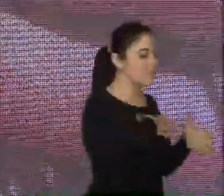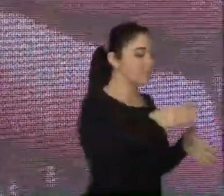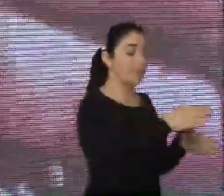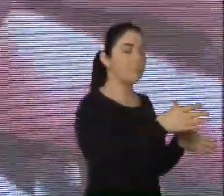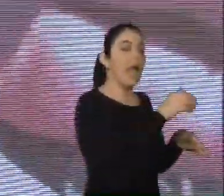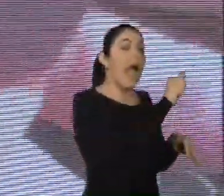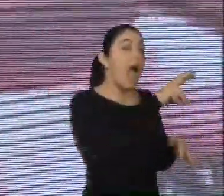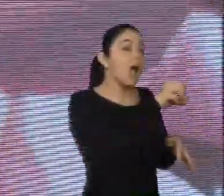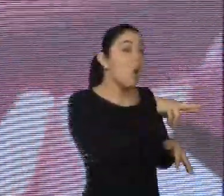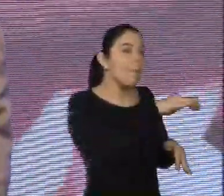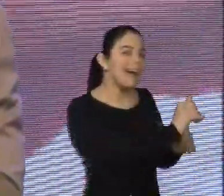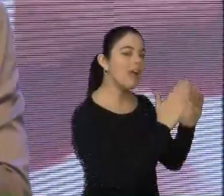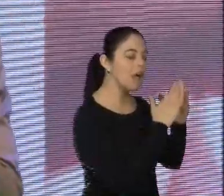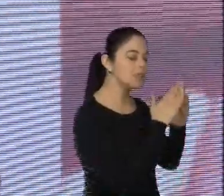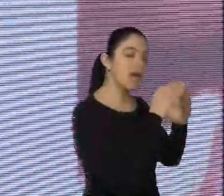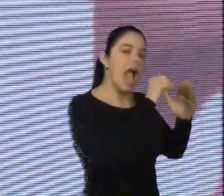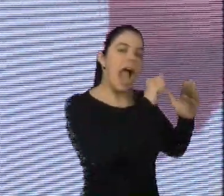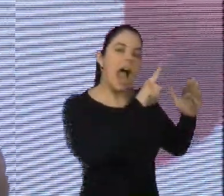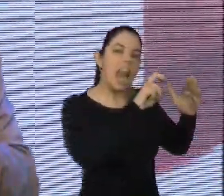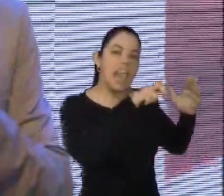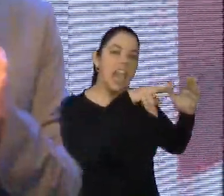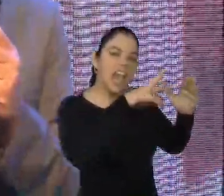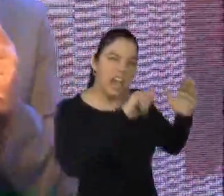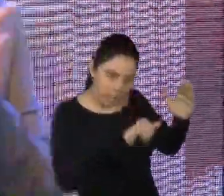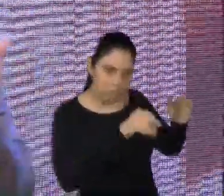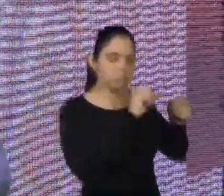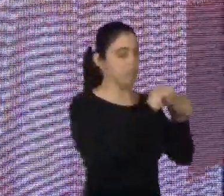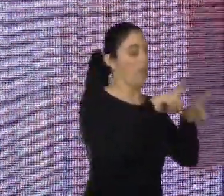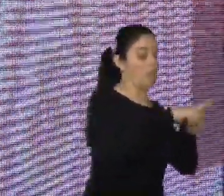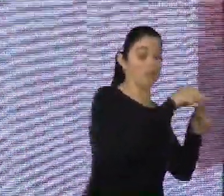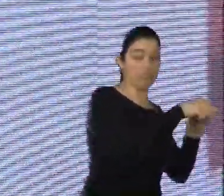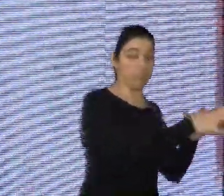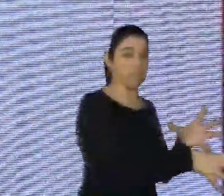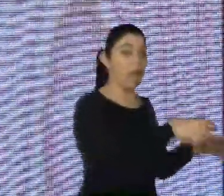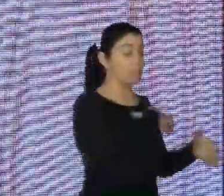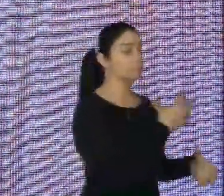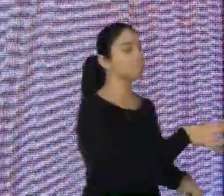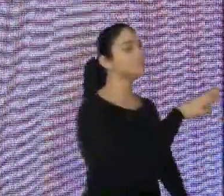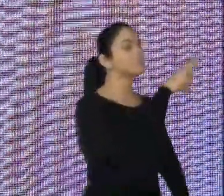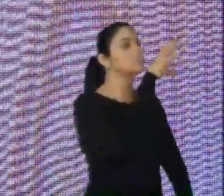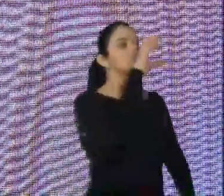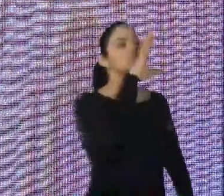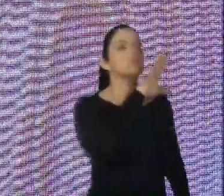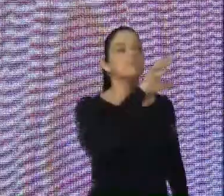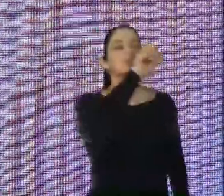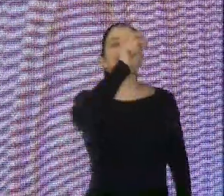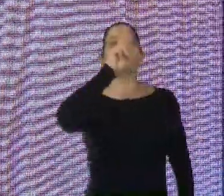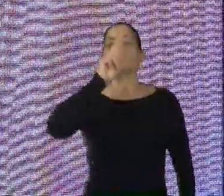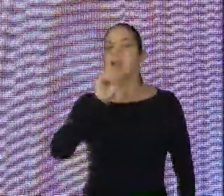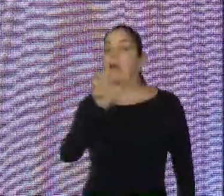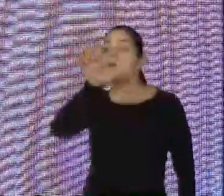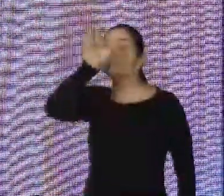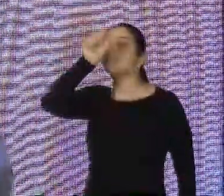ou, então, um neurofeedback, ou, então, alguma estimulação elétrica transcraniana que tem o poder de alterar o funcionamento cerebral. Existem diversos outros